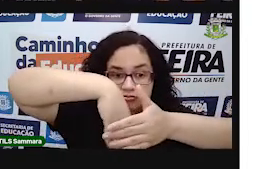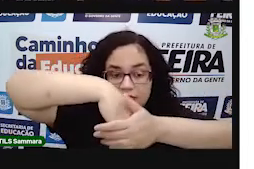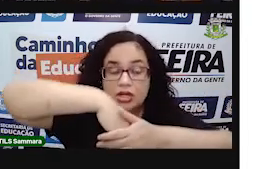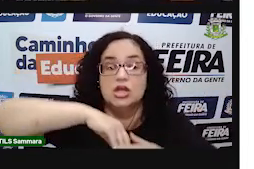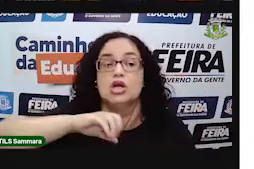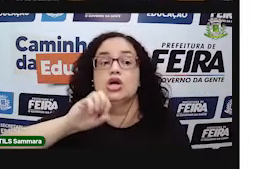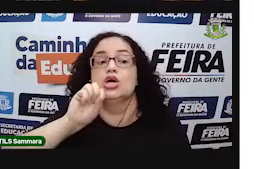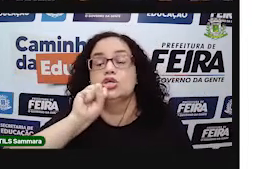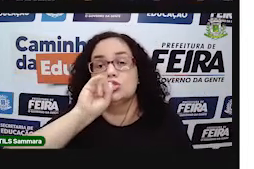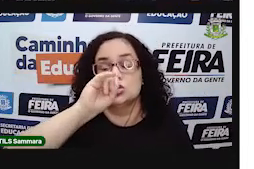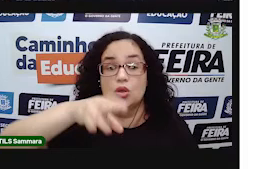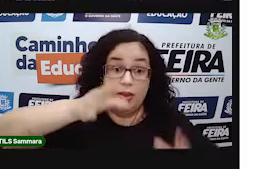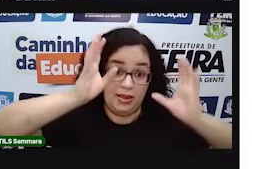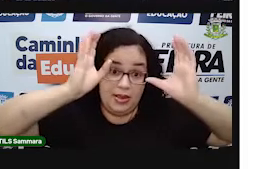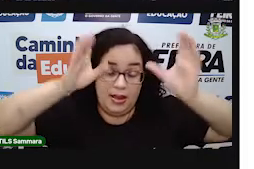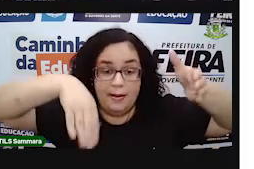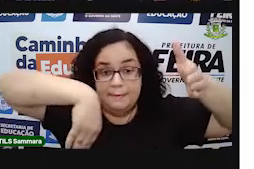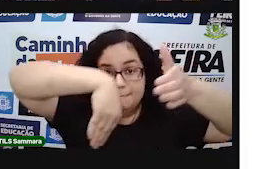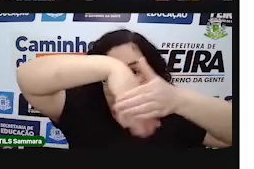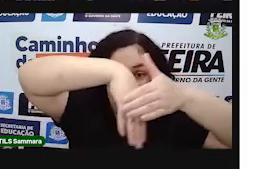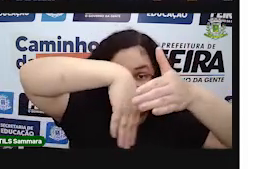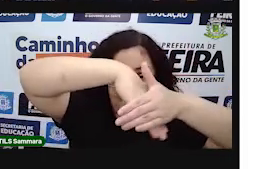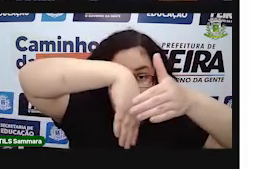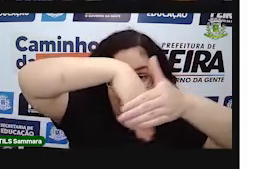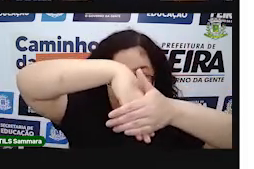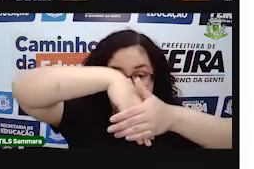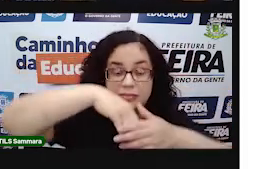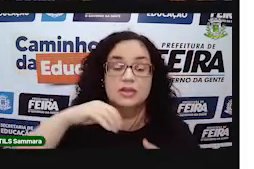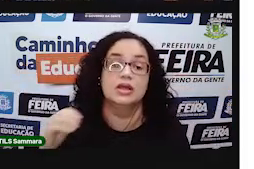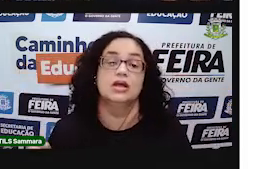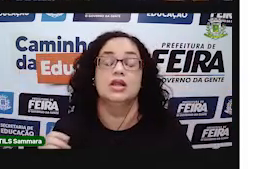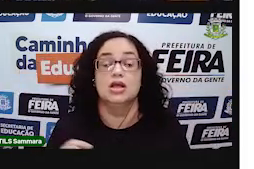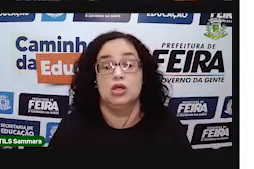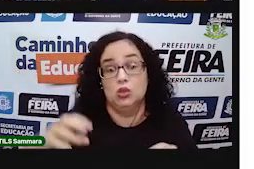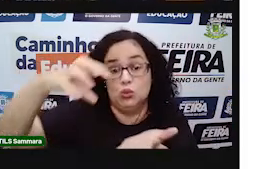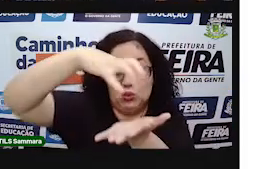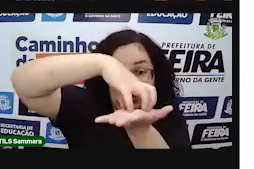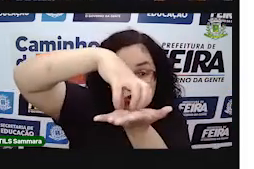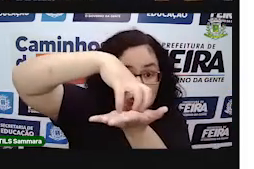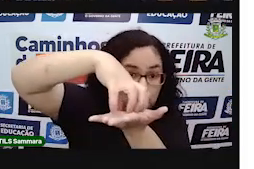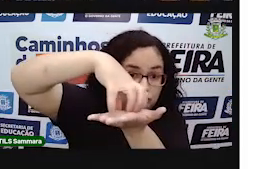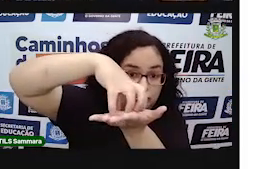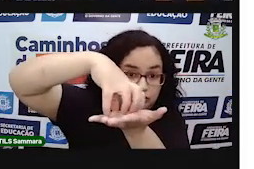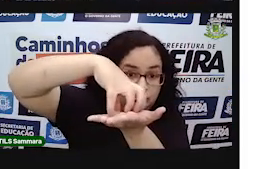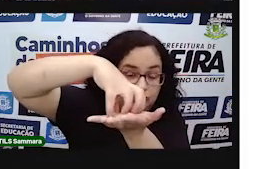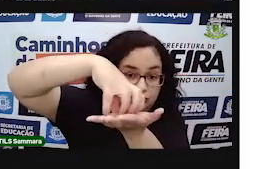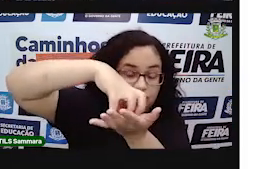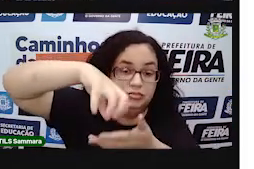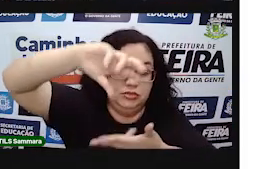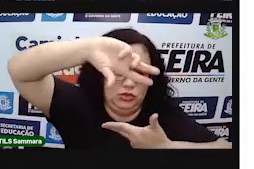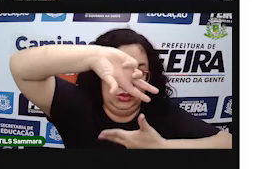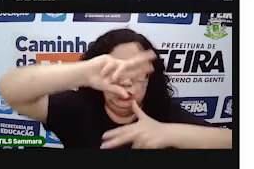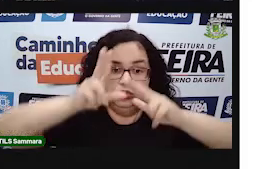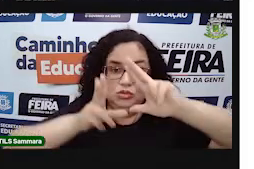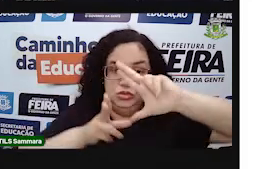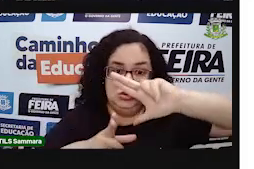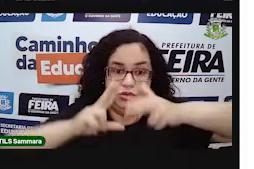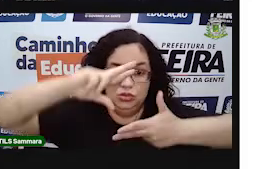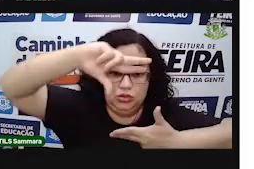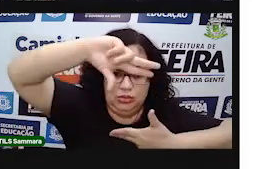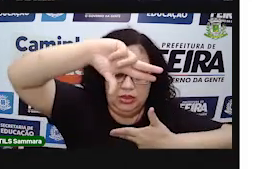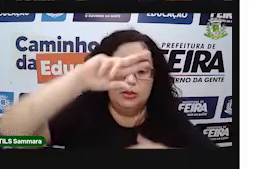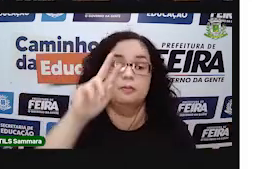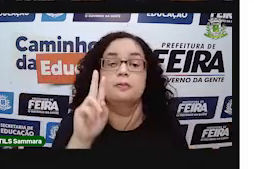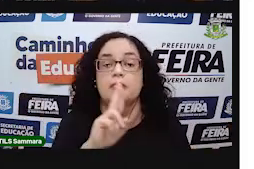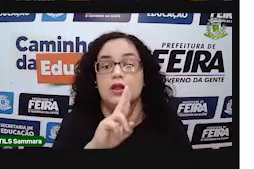Só que a bola de futebol, ela é um sólido, ela representa um sólido geométrico, tá?